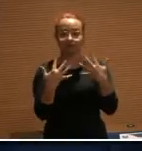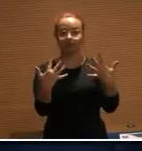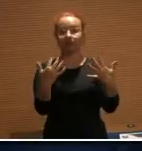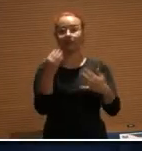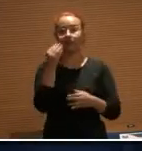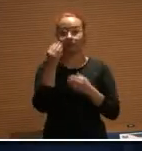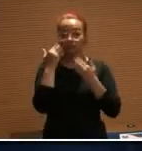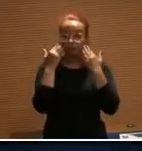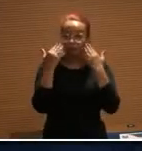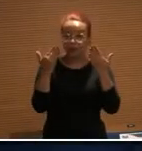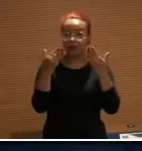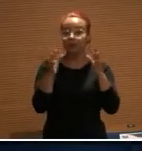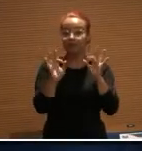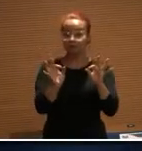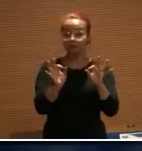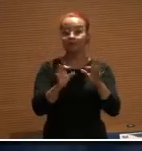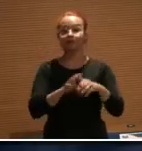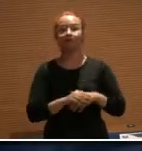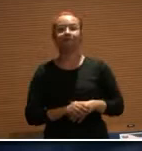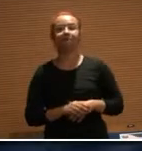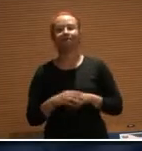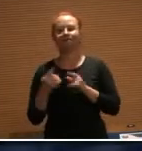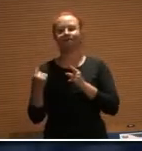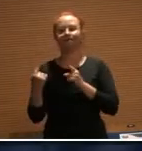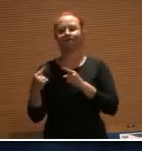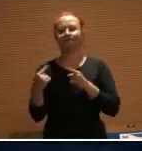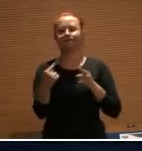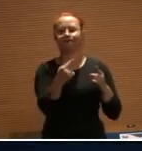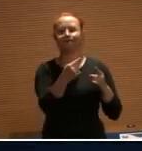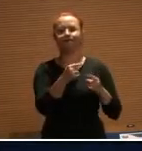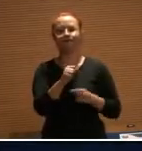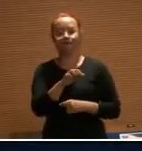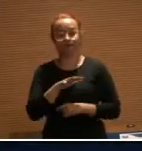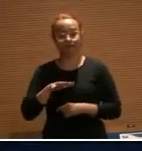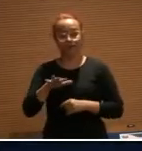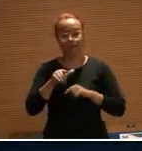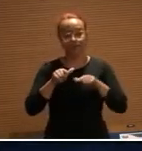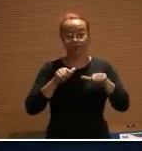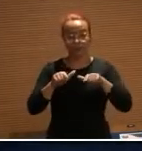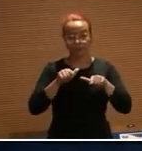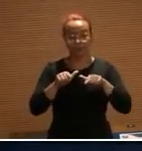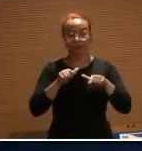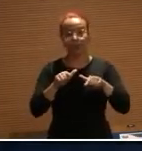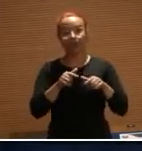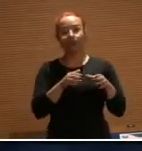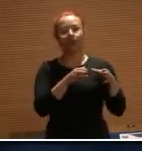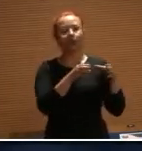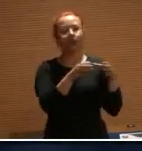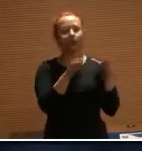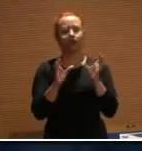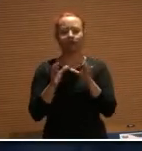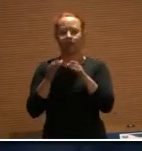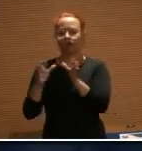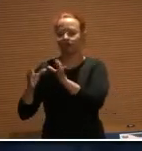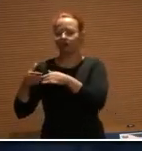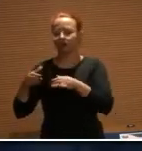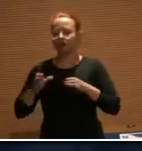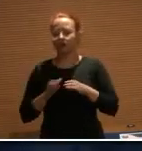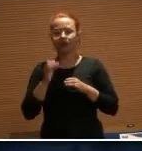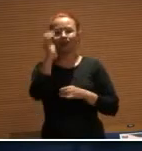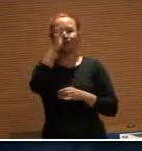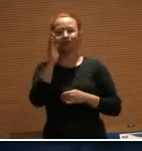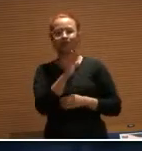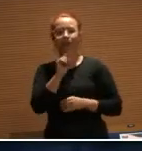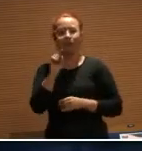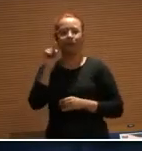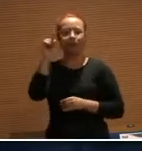Nós temos aqui a discussão do Ministério do Trabalho, várias coordenadorias nacionais, uma delas a Coordenadoria